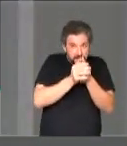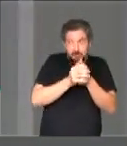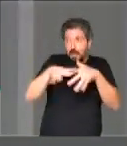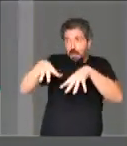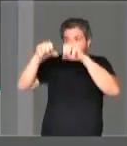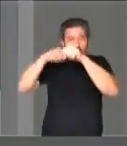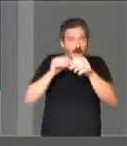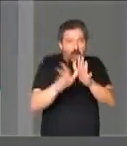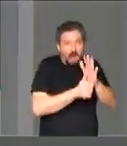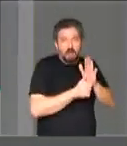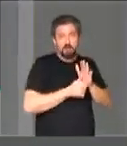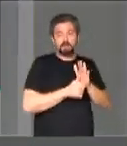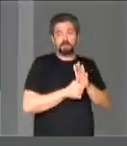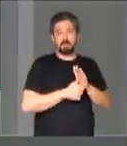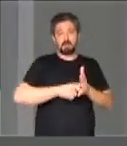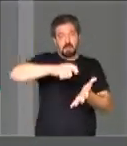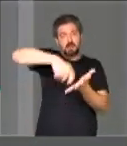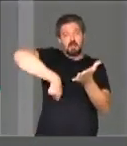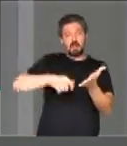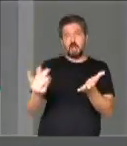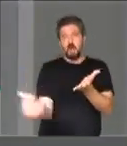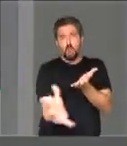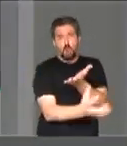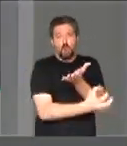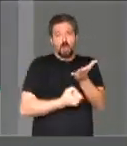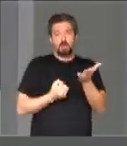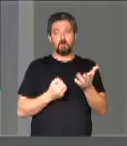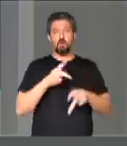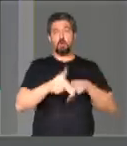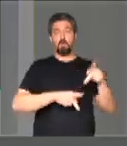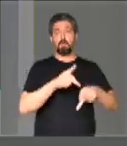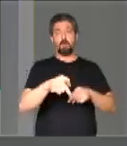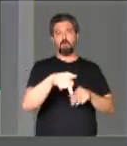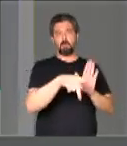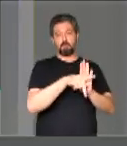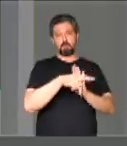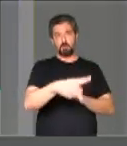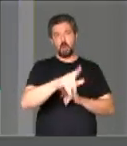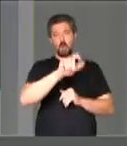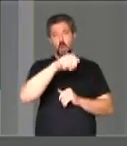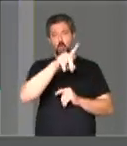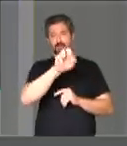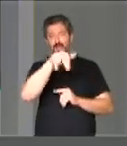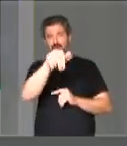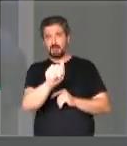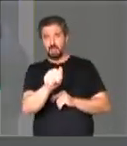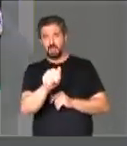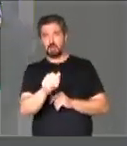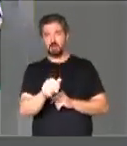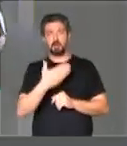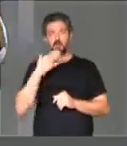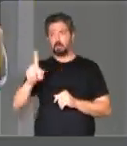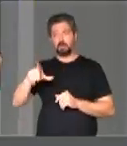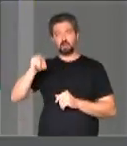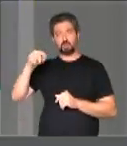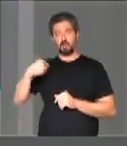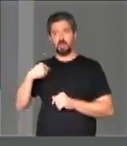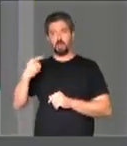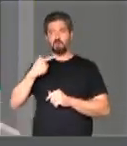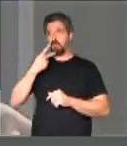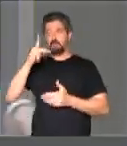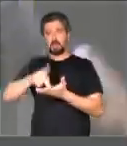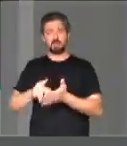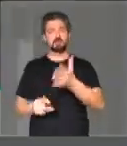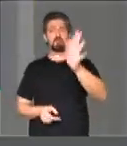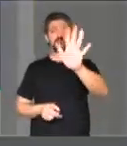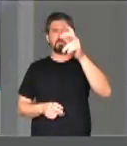o apagar das luzes, numa canetada, o povo abençoado, londrinense, mas não preferem, quem fala a verdade, mas não tem